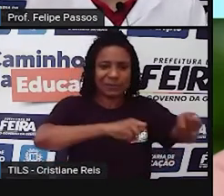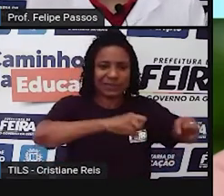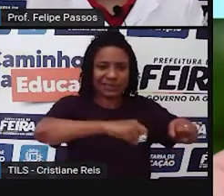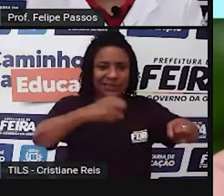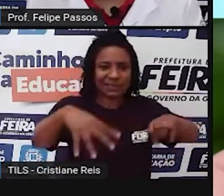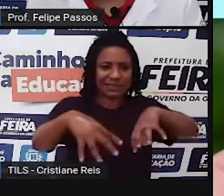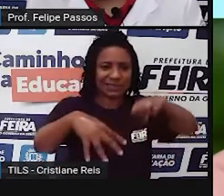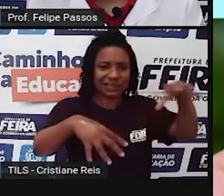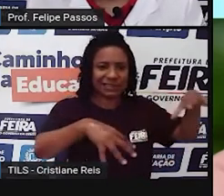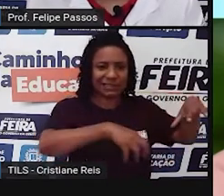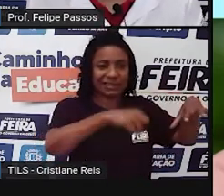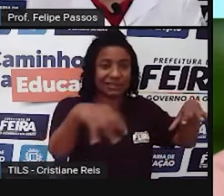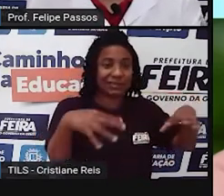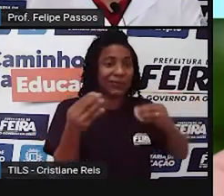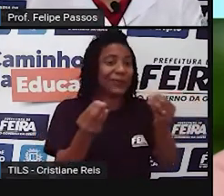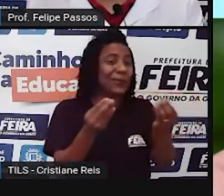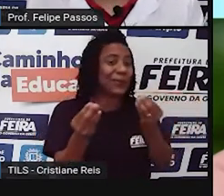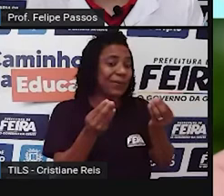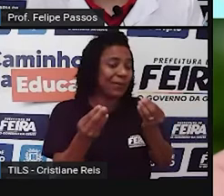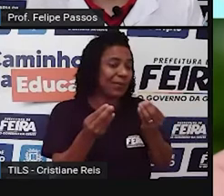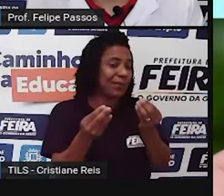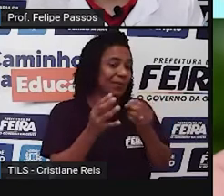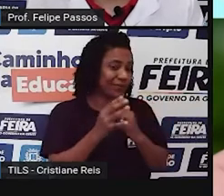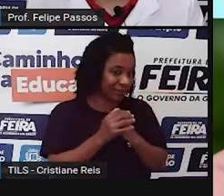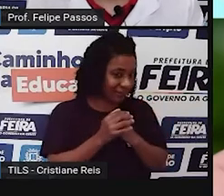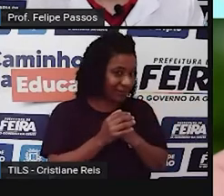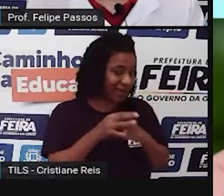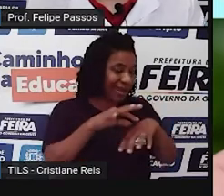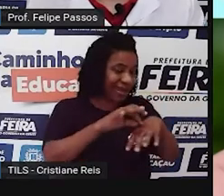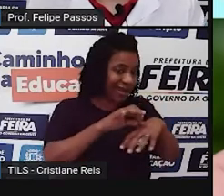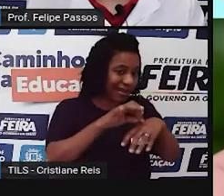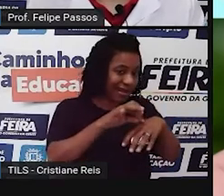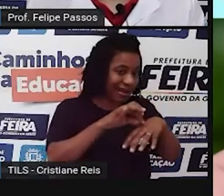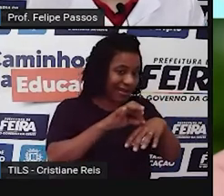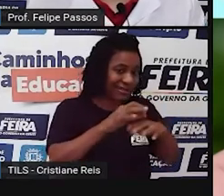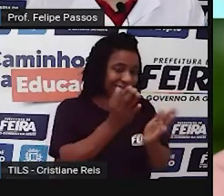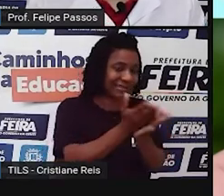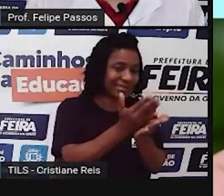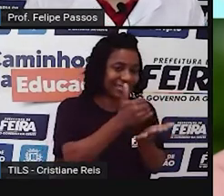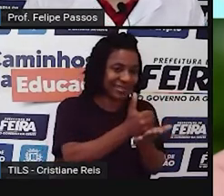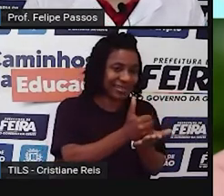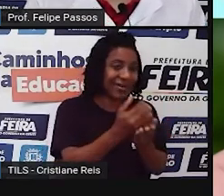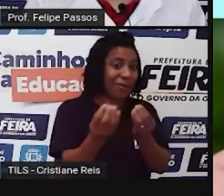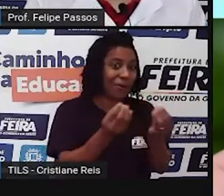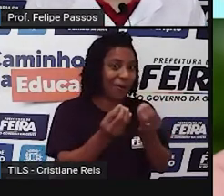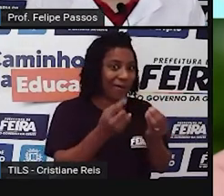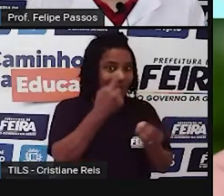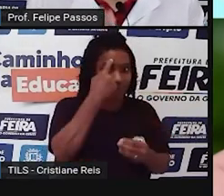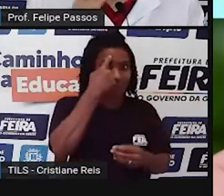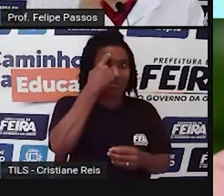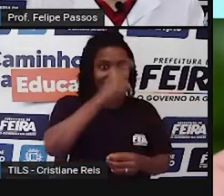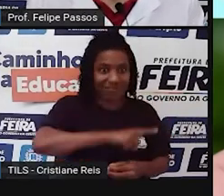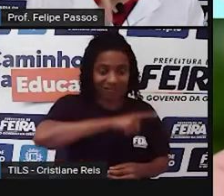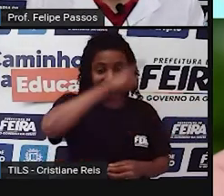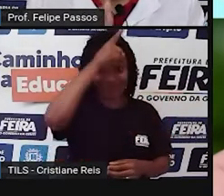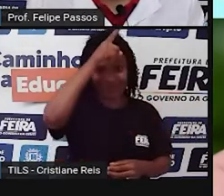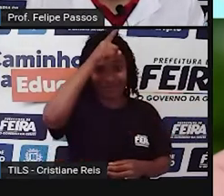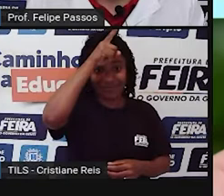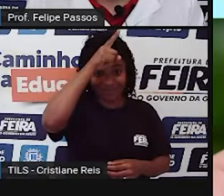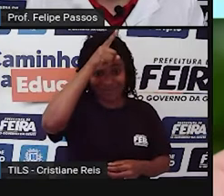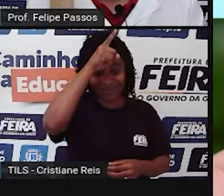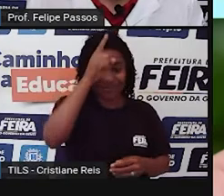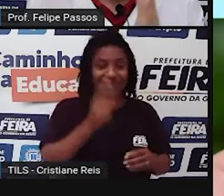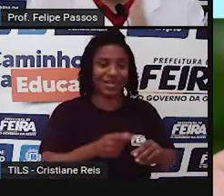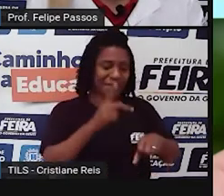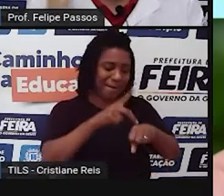técnica que ele vai usar para separar essa carne, ele foi lá e criou uma ferramenta, que é cortar uma